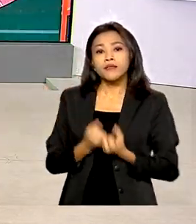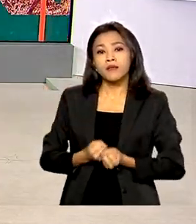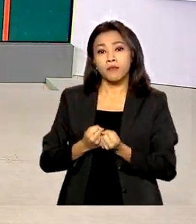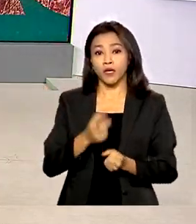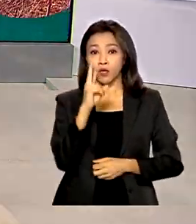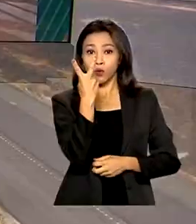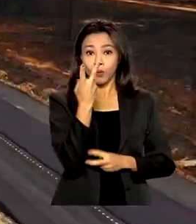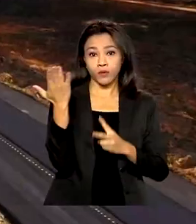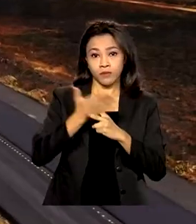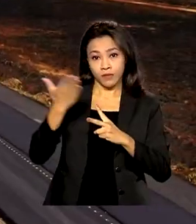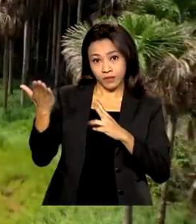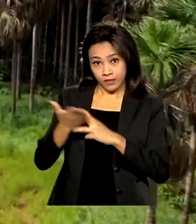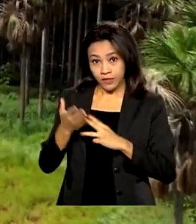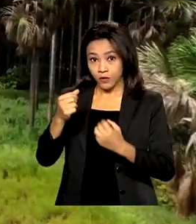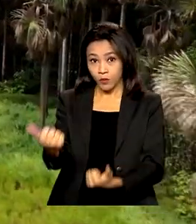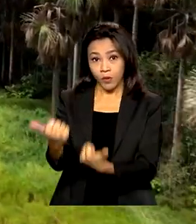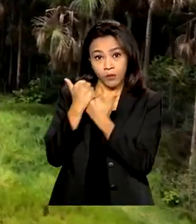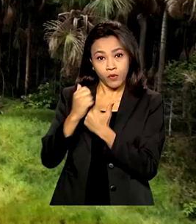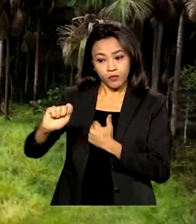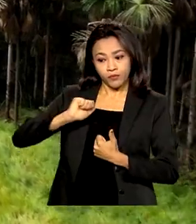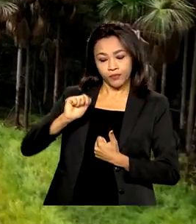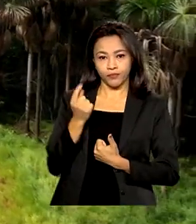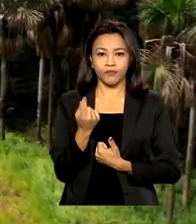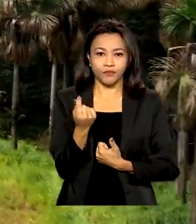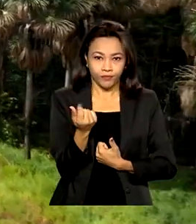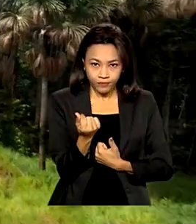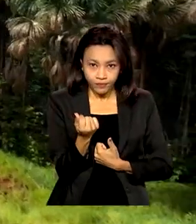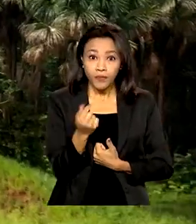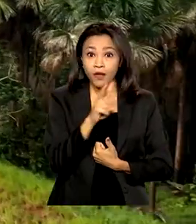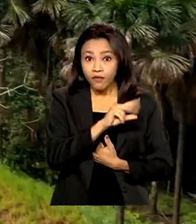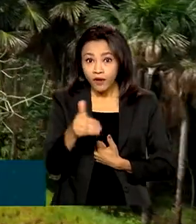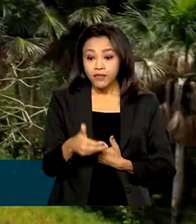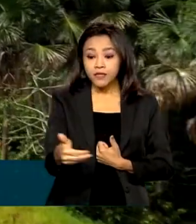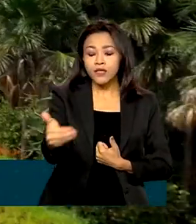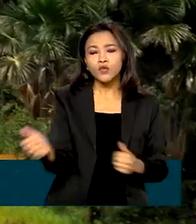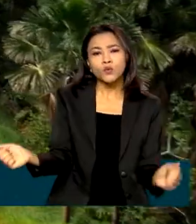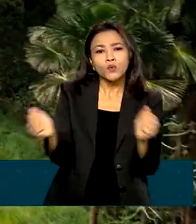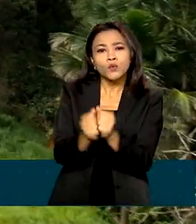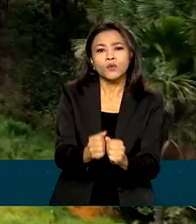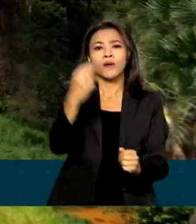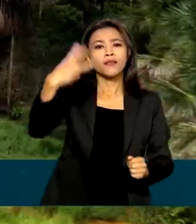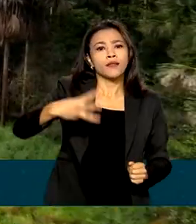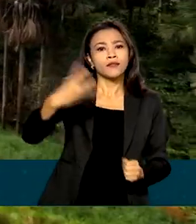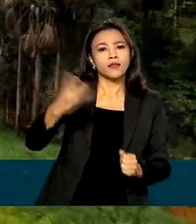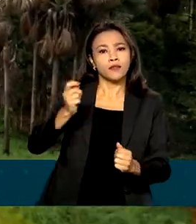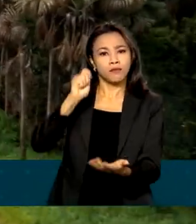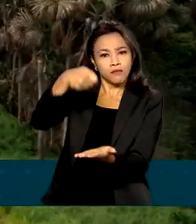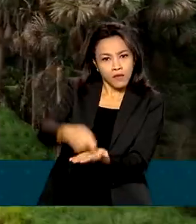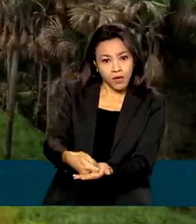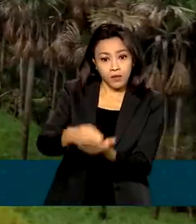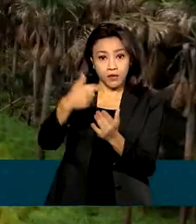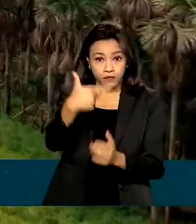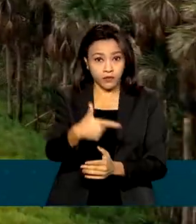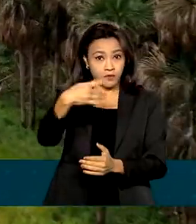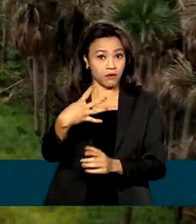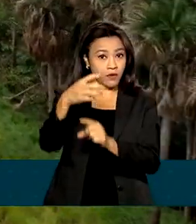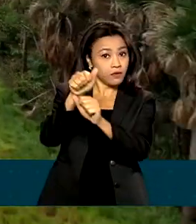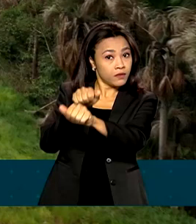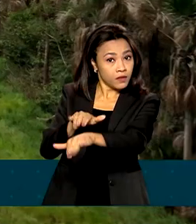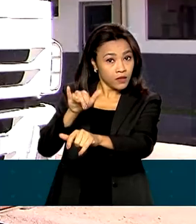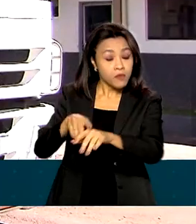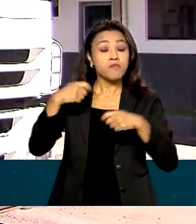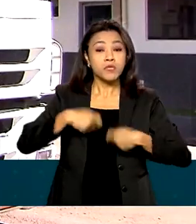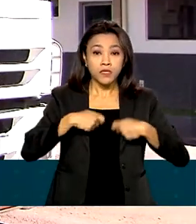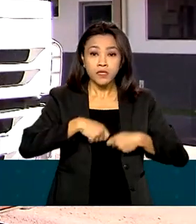parcelas do benefício caminhoneiro. O pagamento será feito junto com a terceira parcela no dia 24 de setembro. Devem fazer a